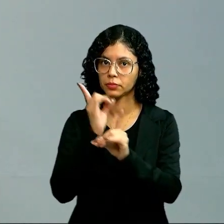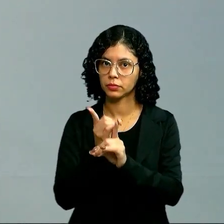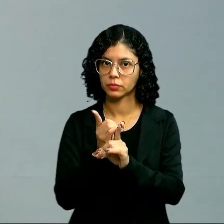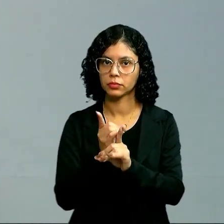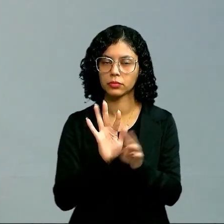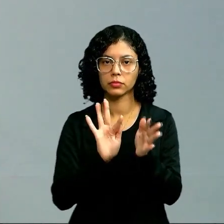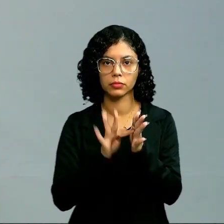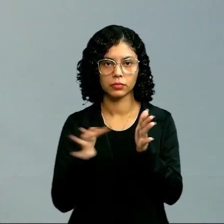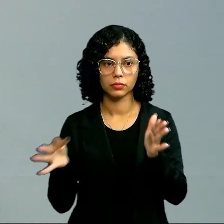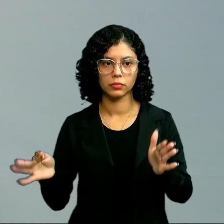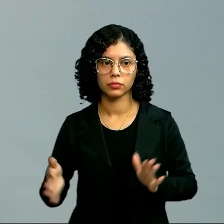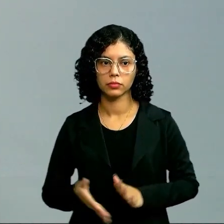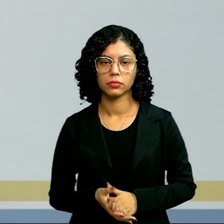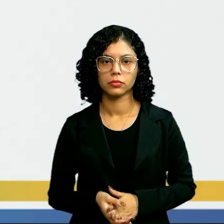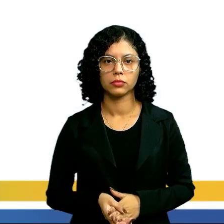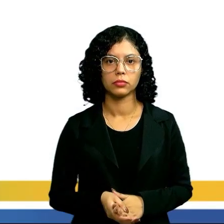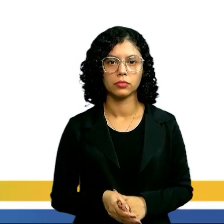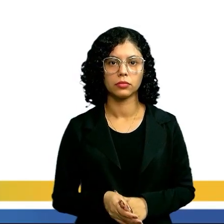as fórmulas.